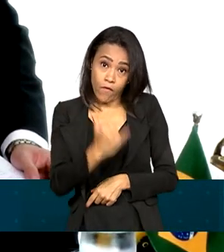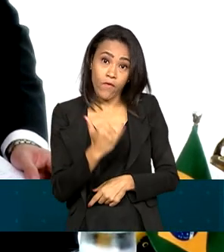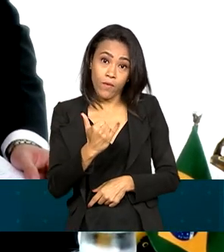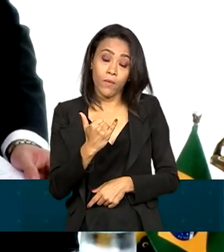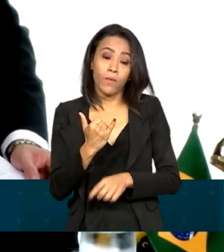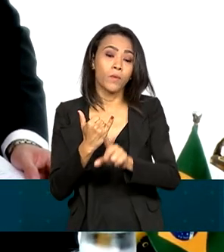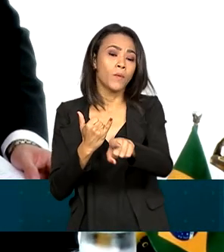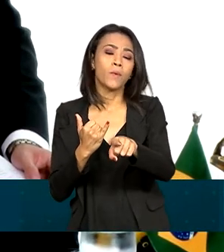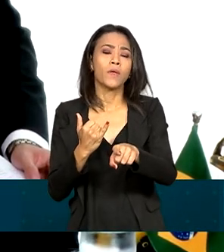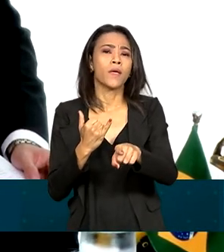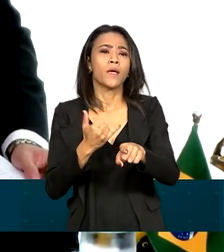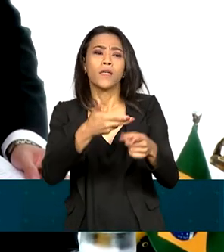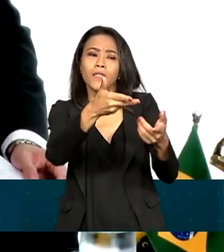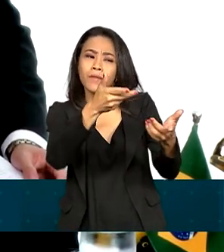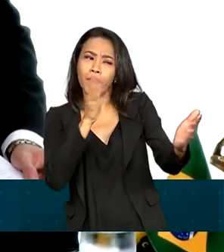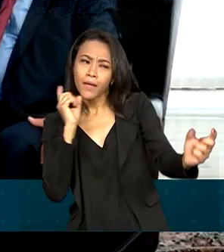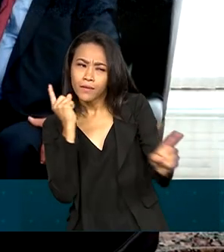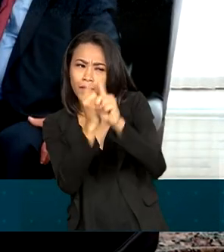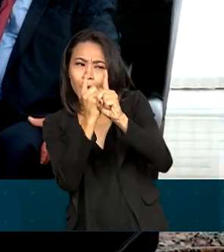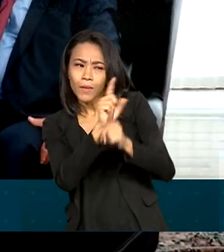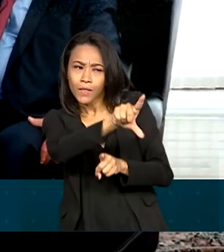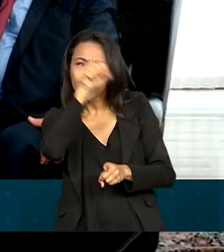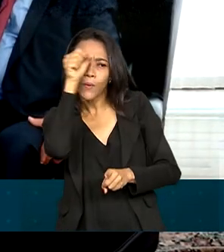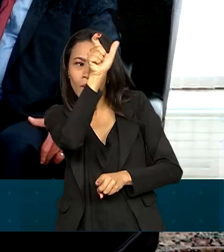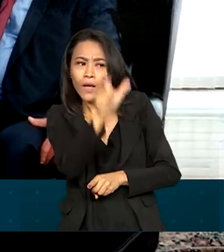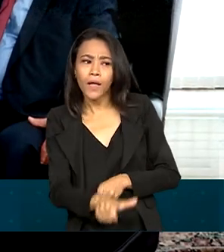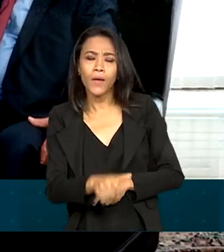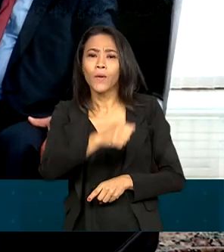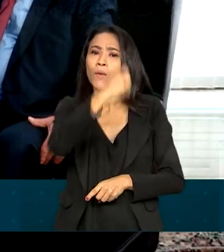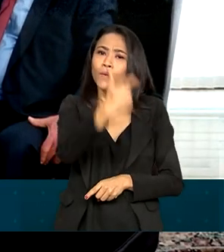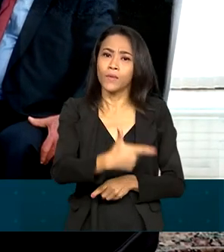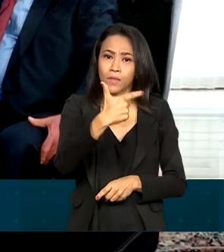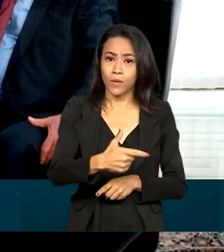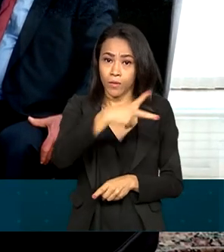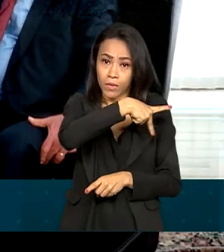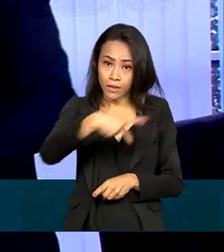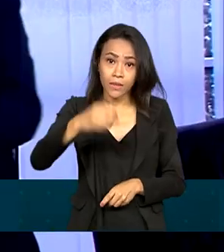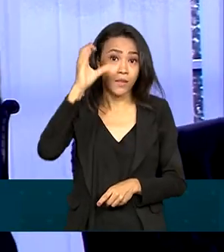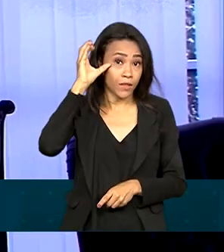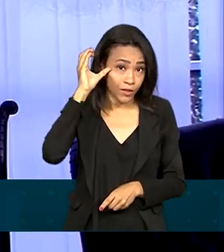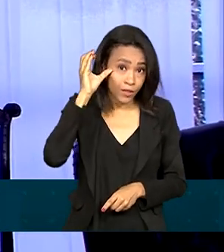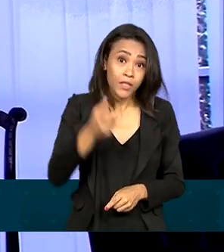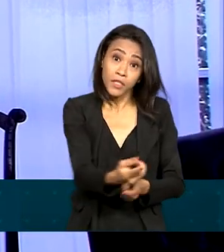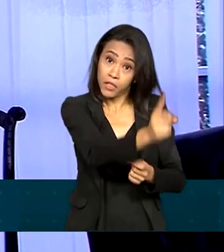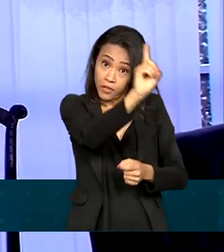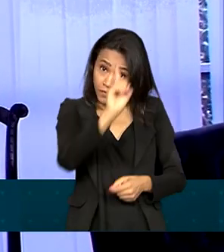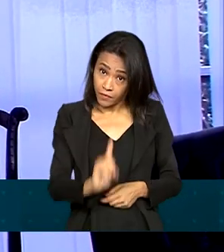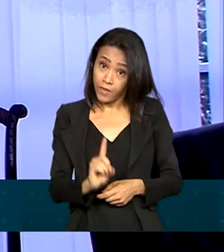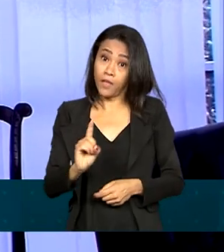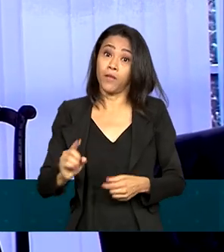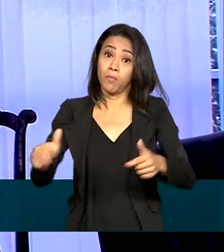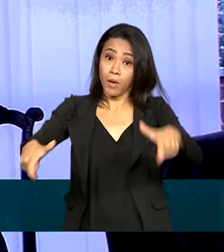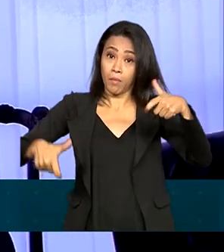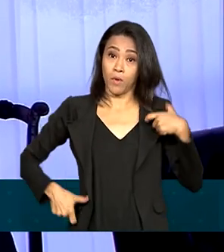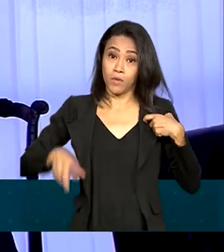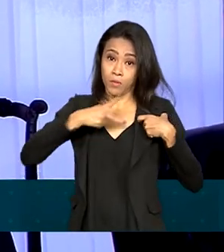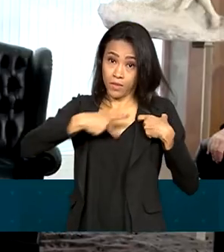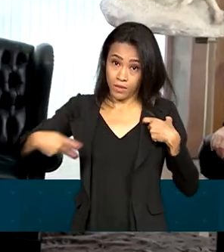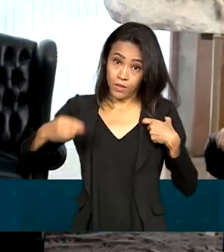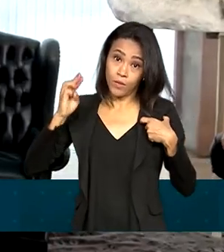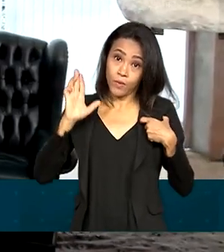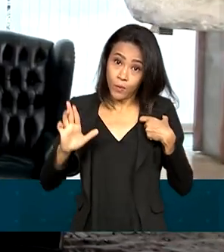selecionou para se encontrar justamente com o vice-presidente da China, que veio para a posse, assim como o presidente Fernandes da Argentina, e,